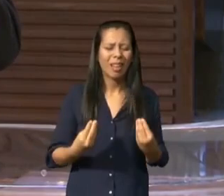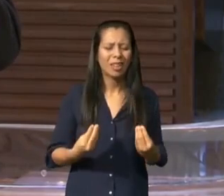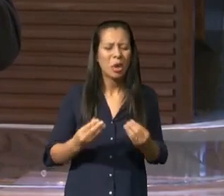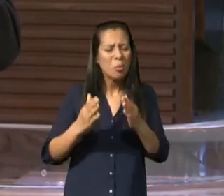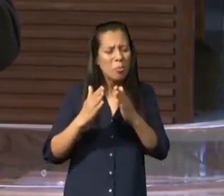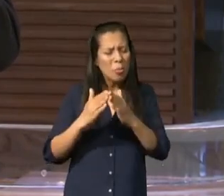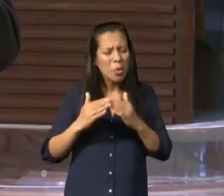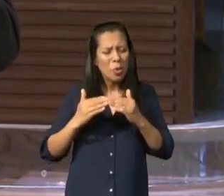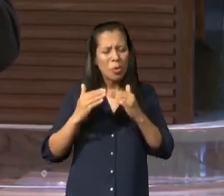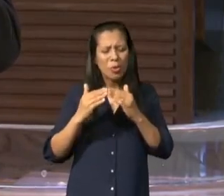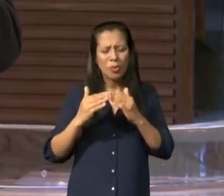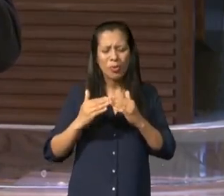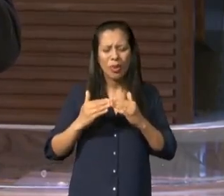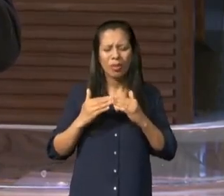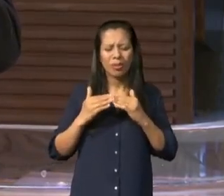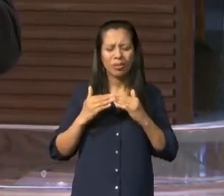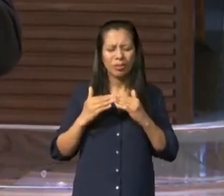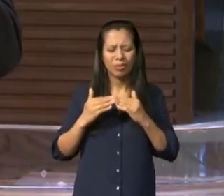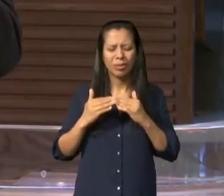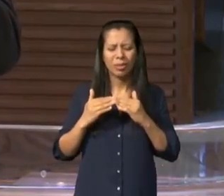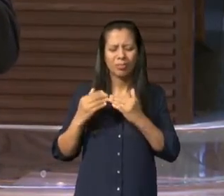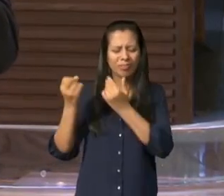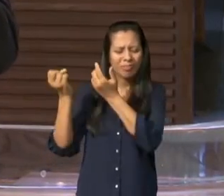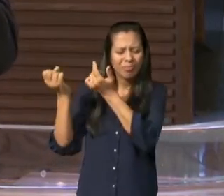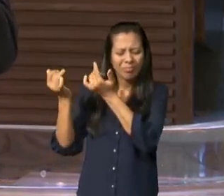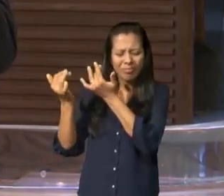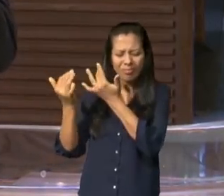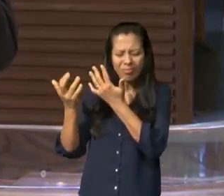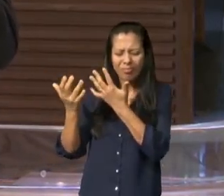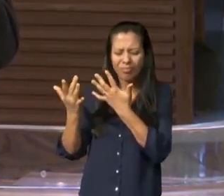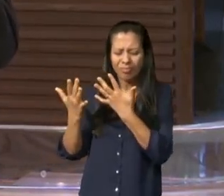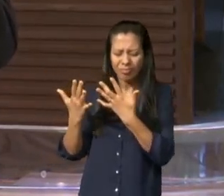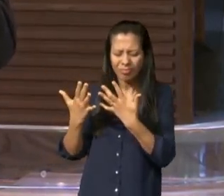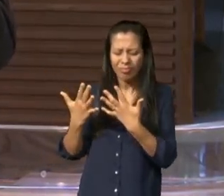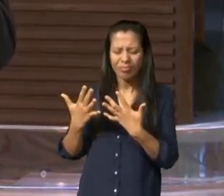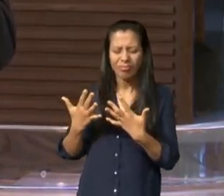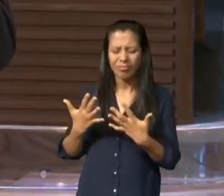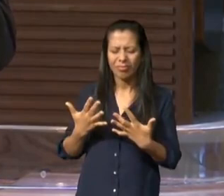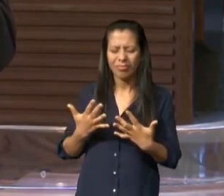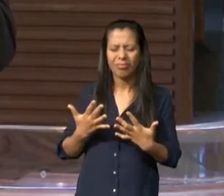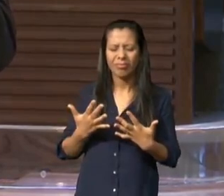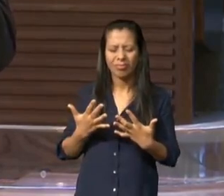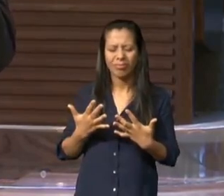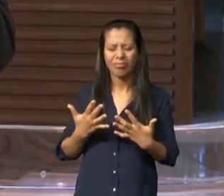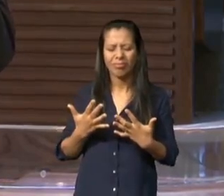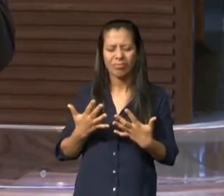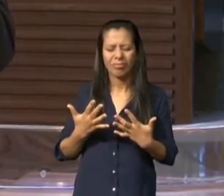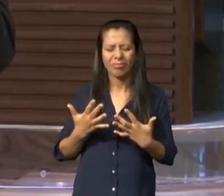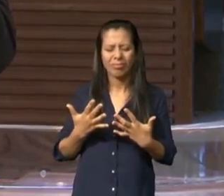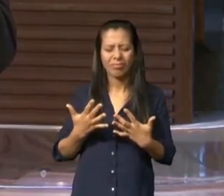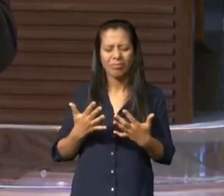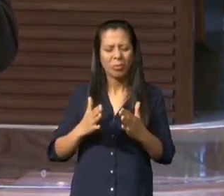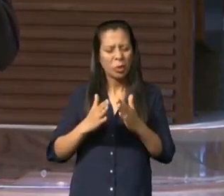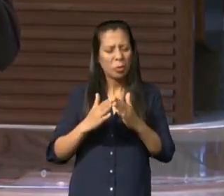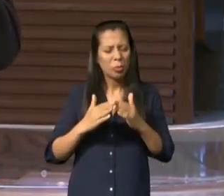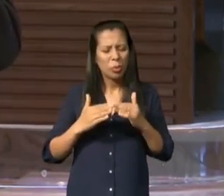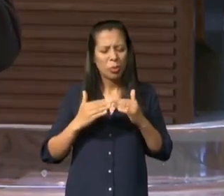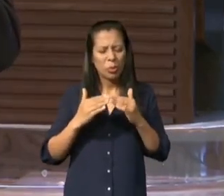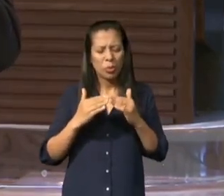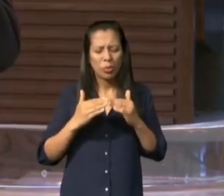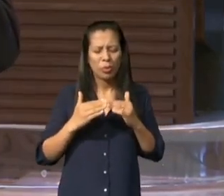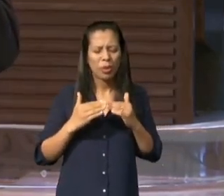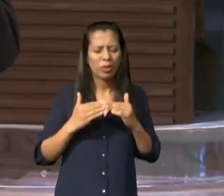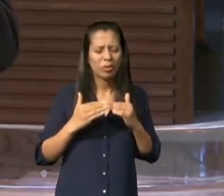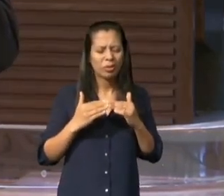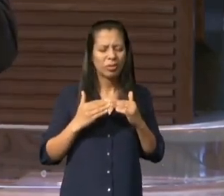dando-nos bênçãos incontáveis que nós às vezes nós nem imaginamos que são bênçãos vindas dos céus e